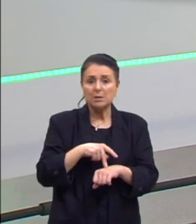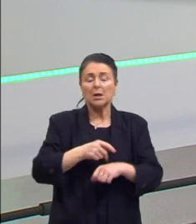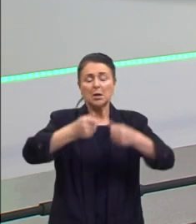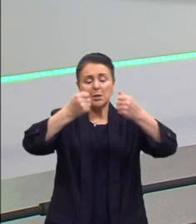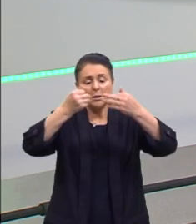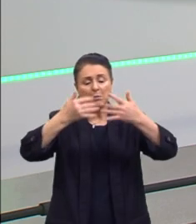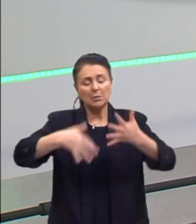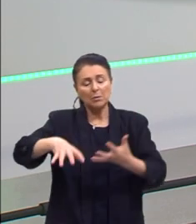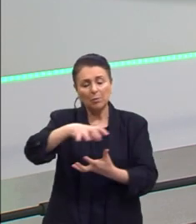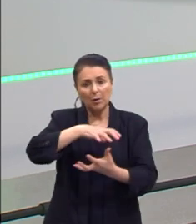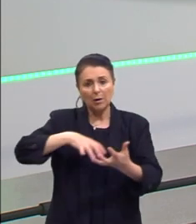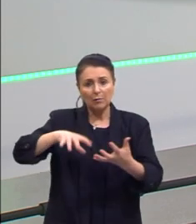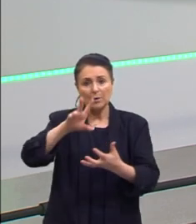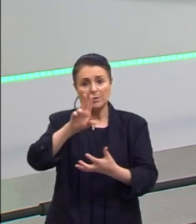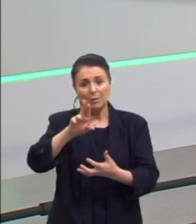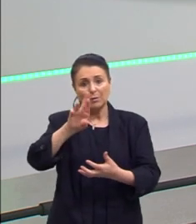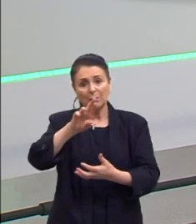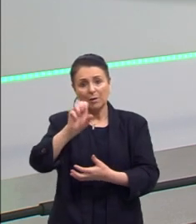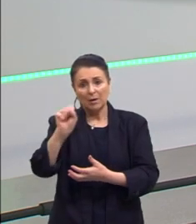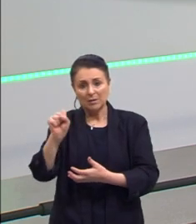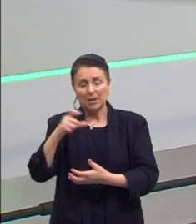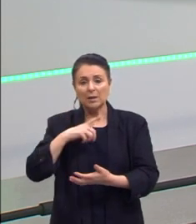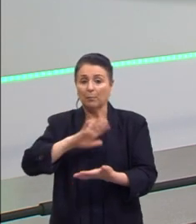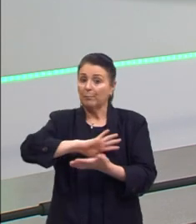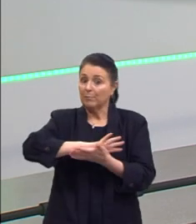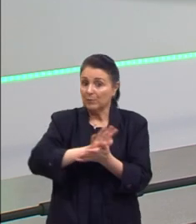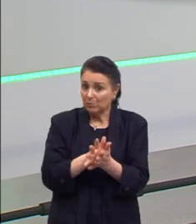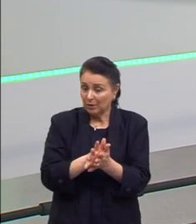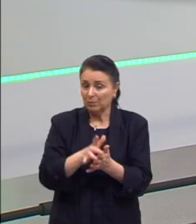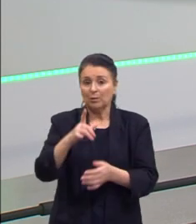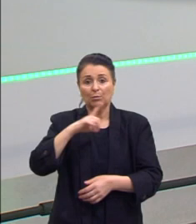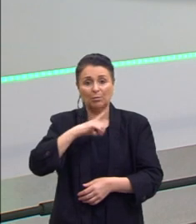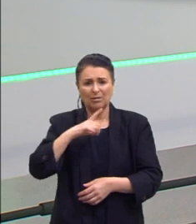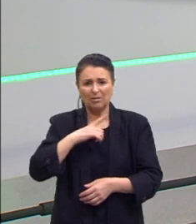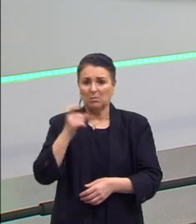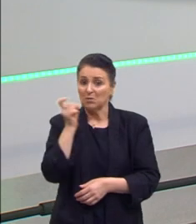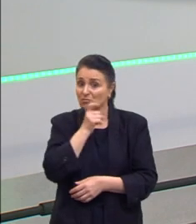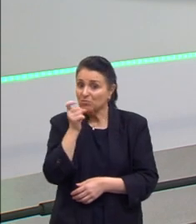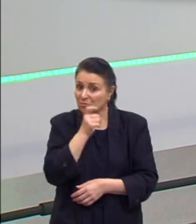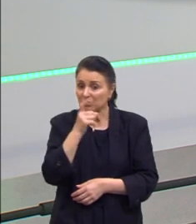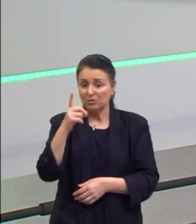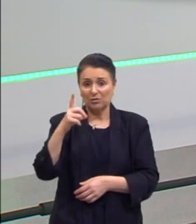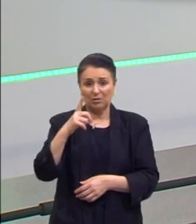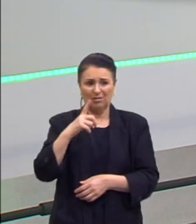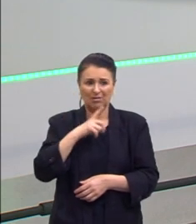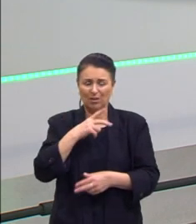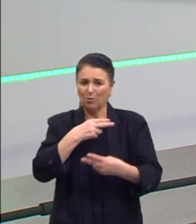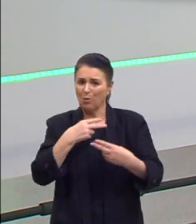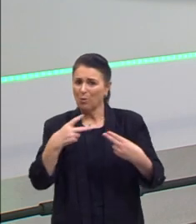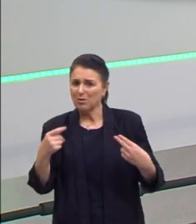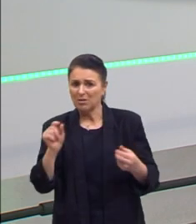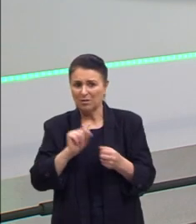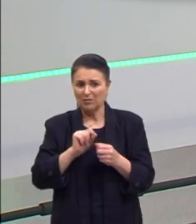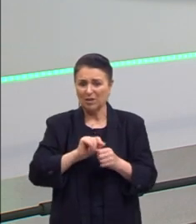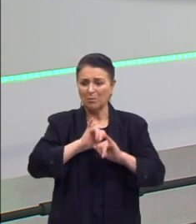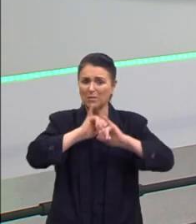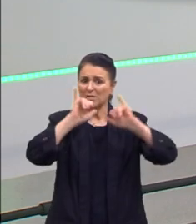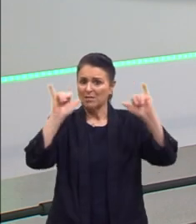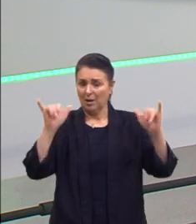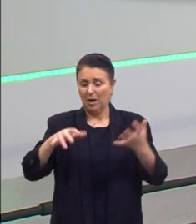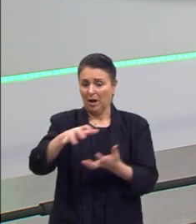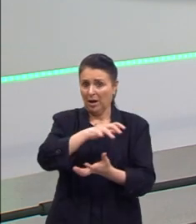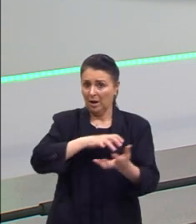E, por vezes, tem um preconceito, tem algumas mentiras, tem coisas que eram feitas para dizer que a Revolução